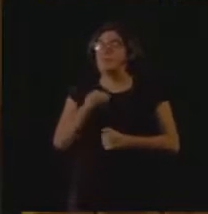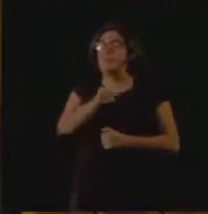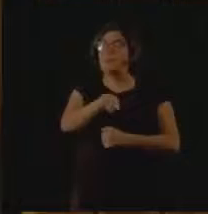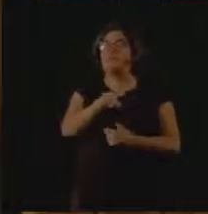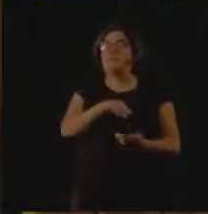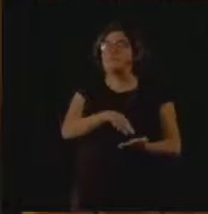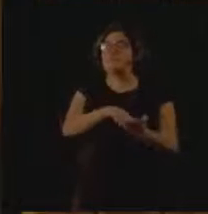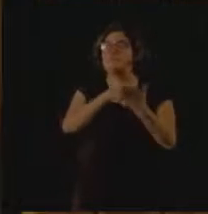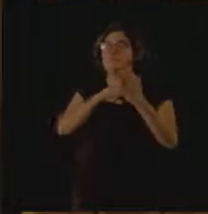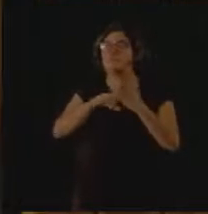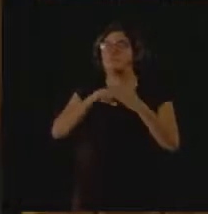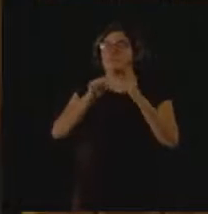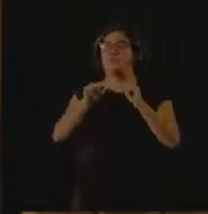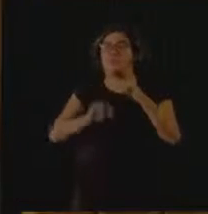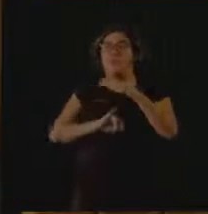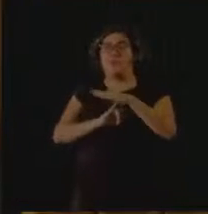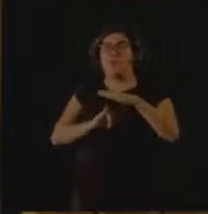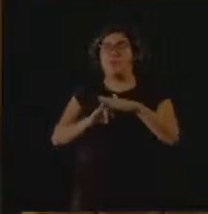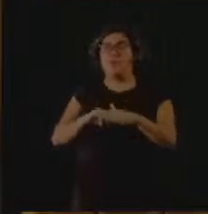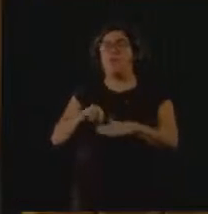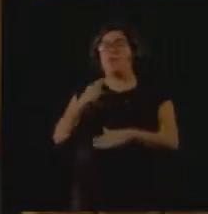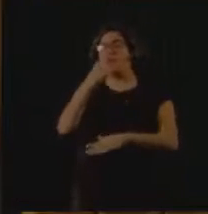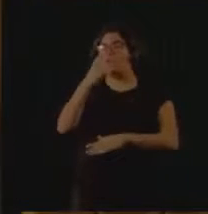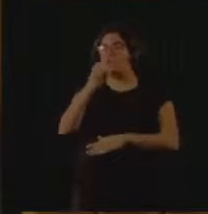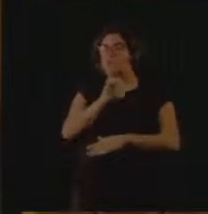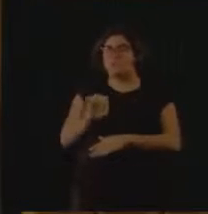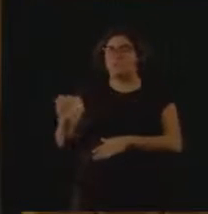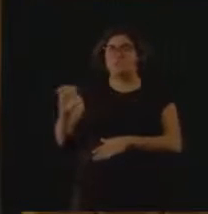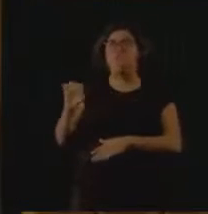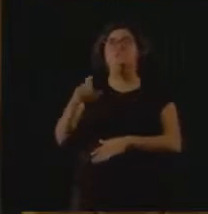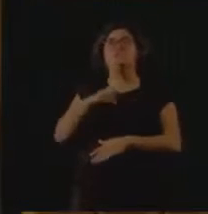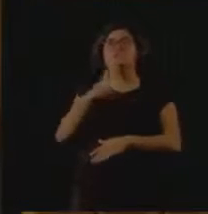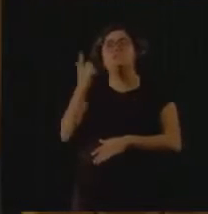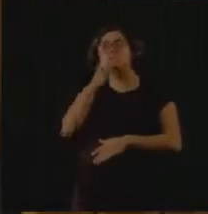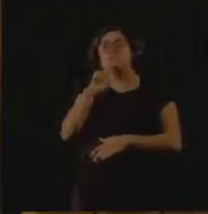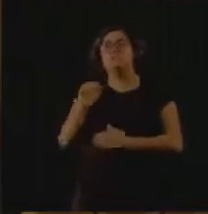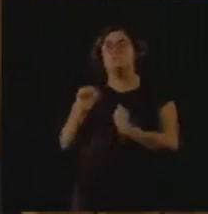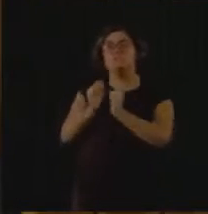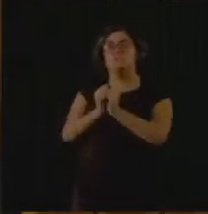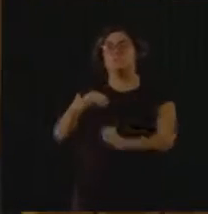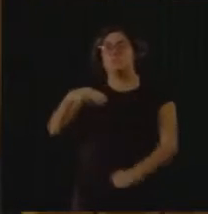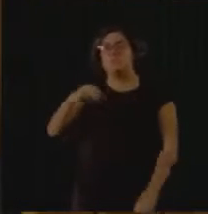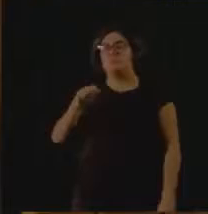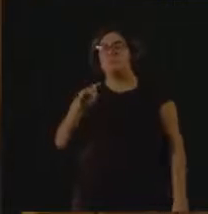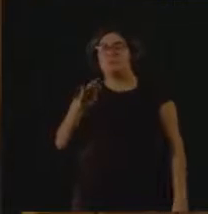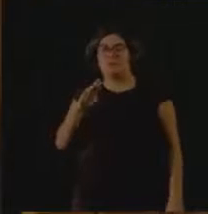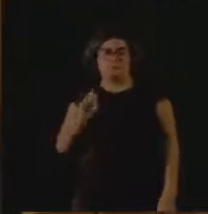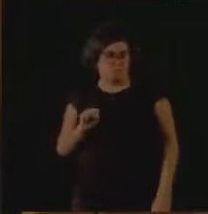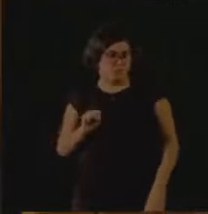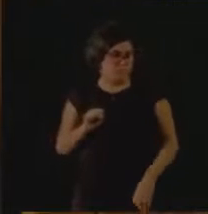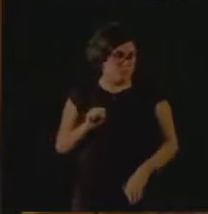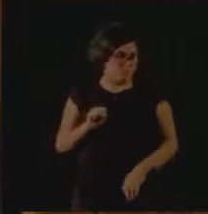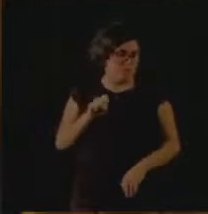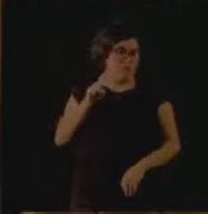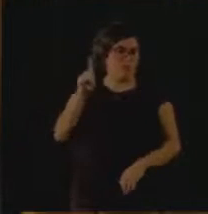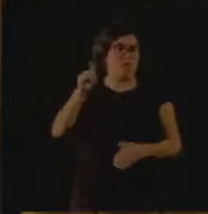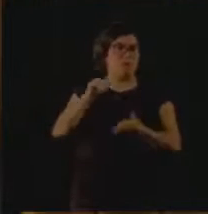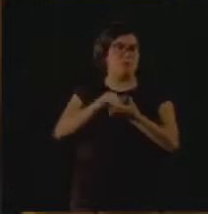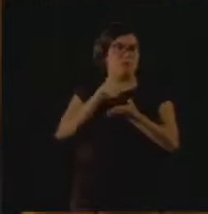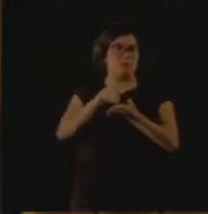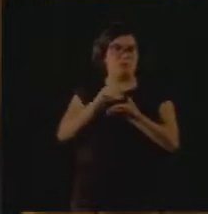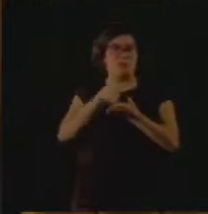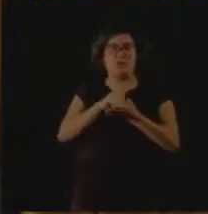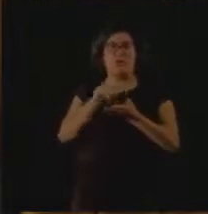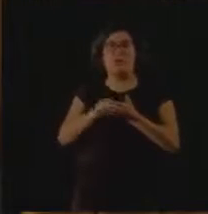apresentou o Instituto Lixo Zero. O Rodrigo Sabatini foi junto com o Matheus, que é diretor do Instituto, lá na secretaria.